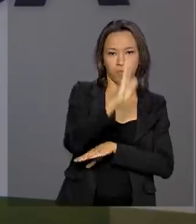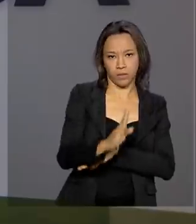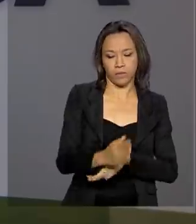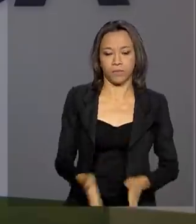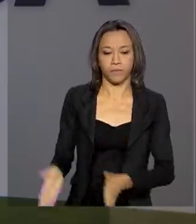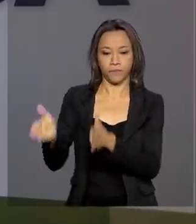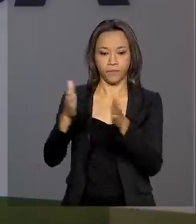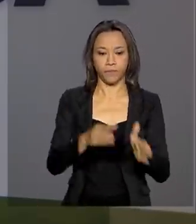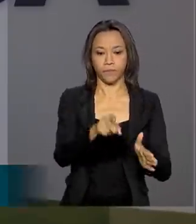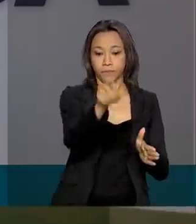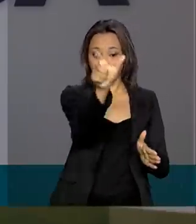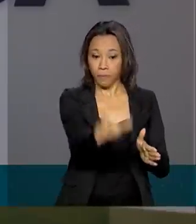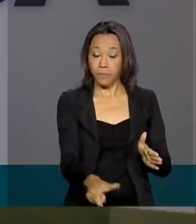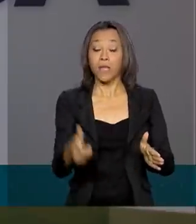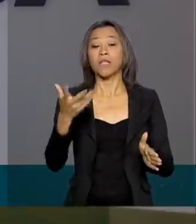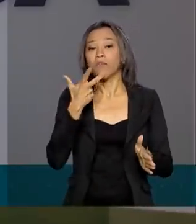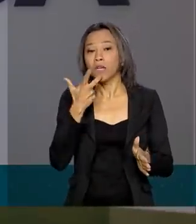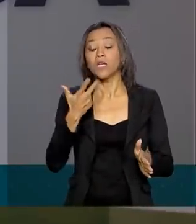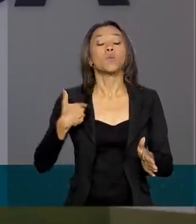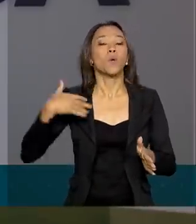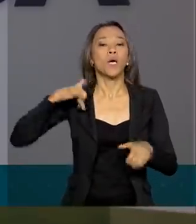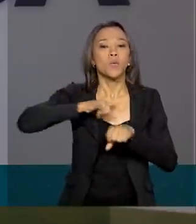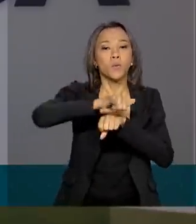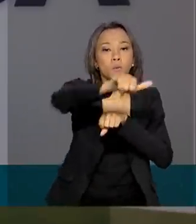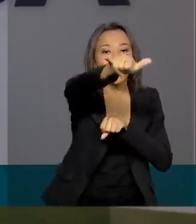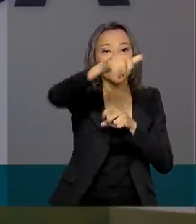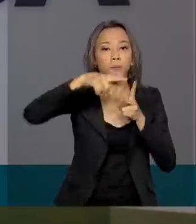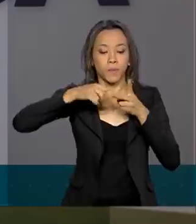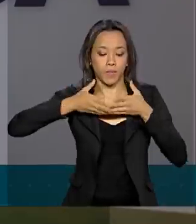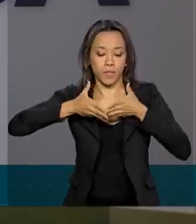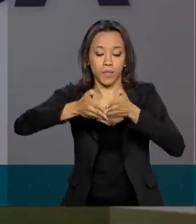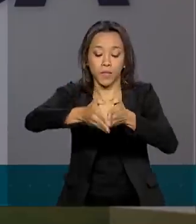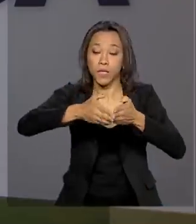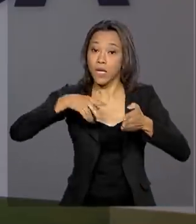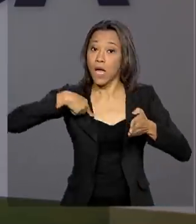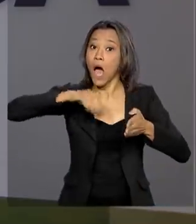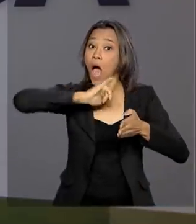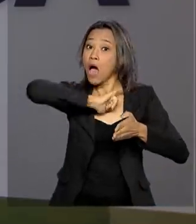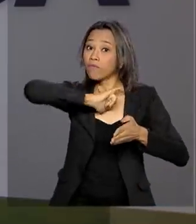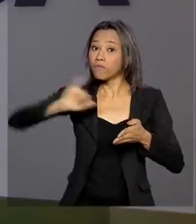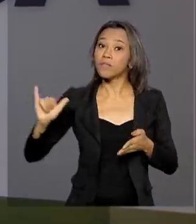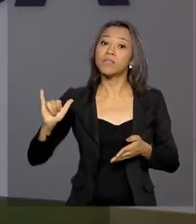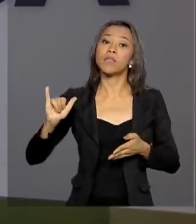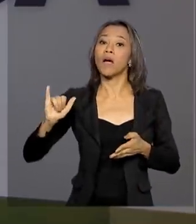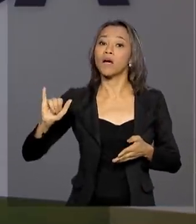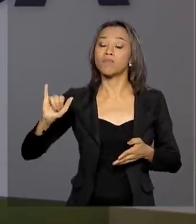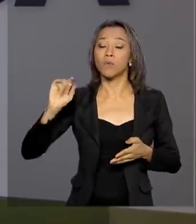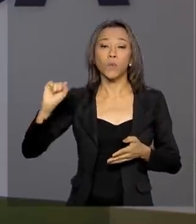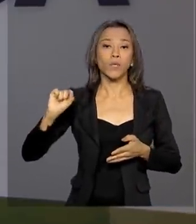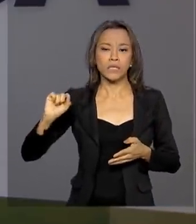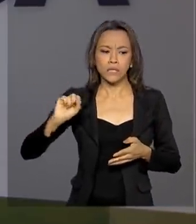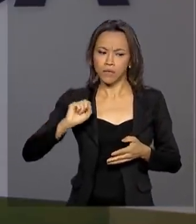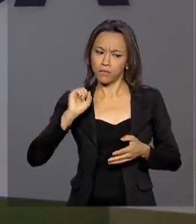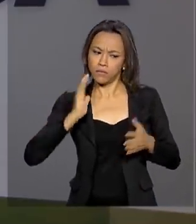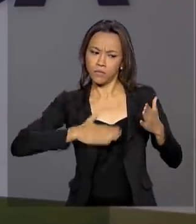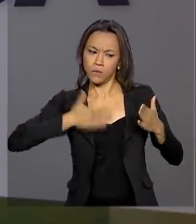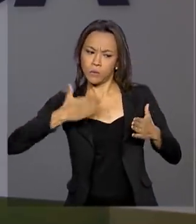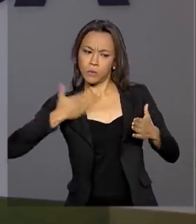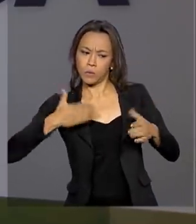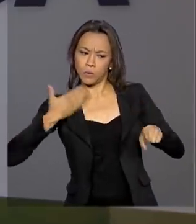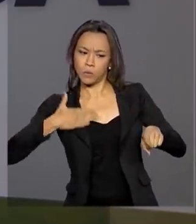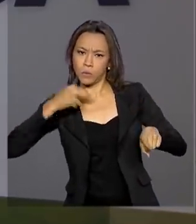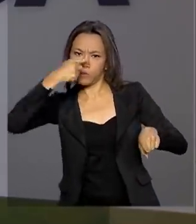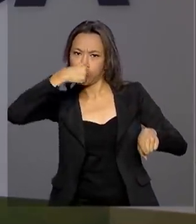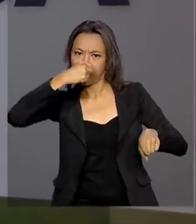Comandantes de navios e de aeronaves são obrigados a notificar as autoridades brasileiras sobre casos suspeitos. Nessa hipótese,